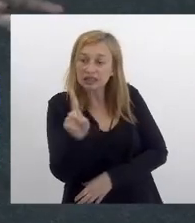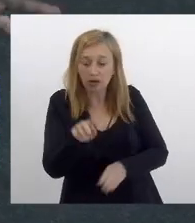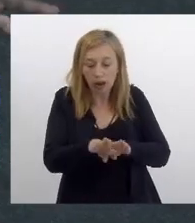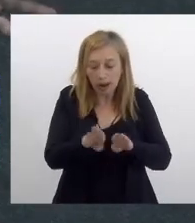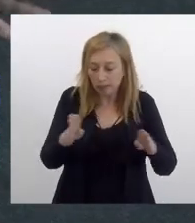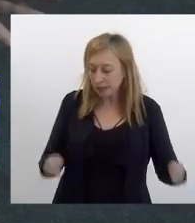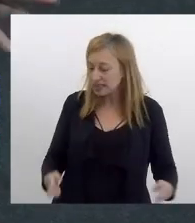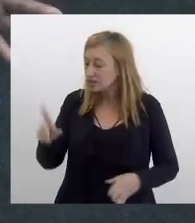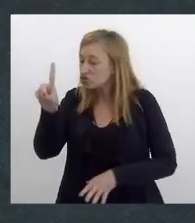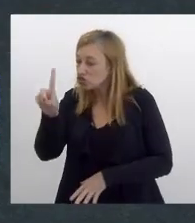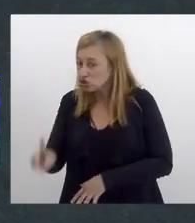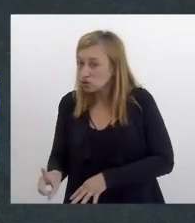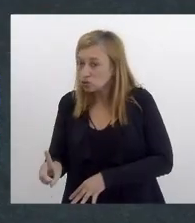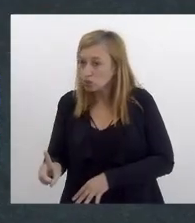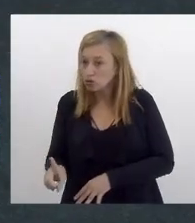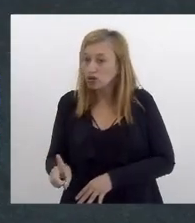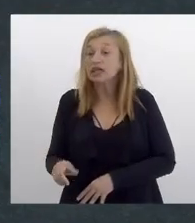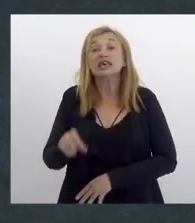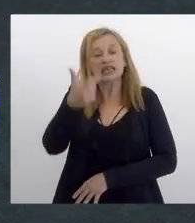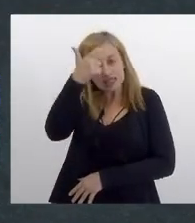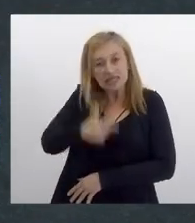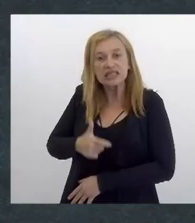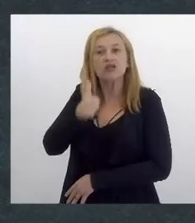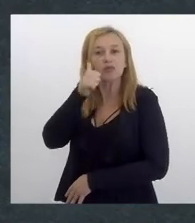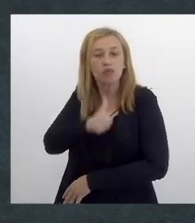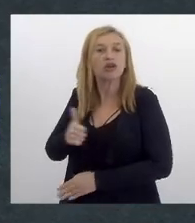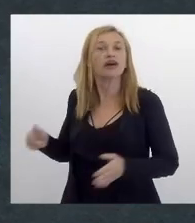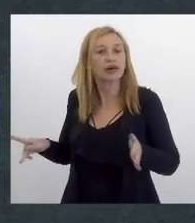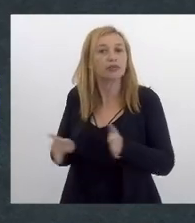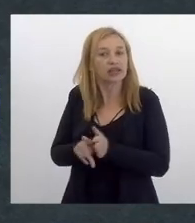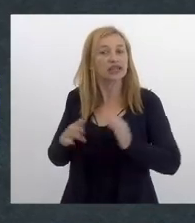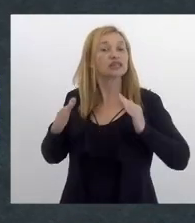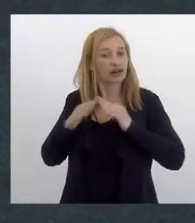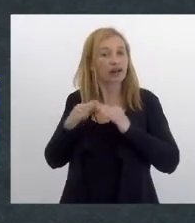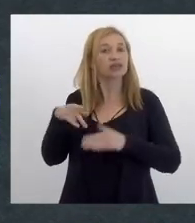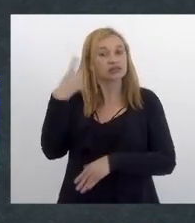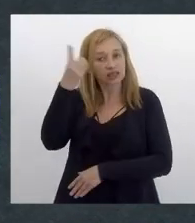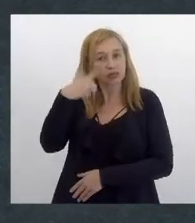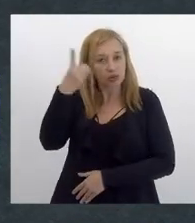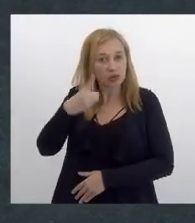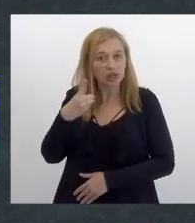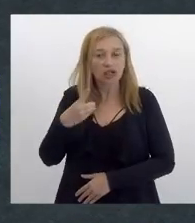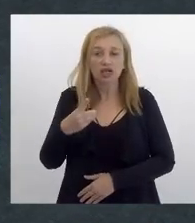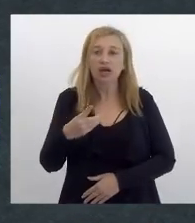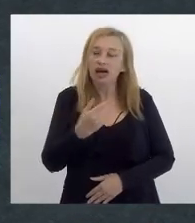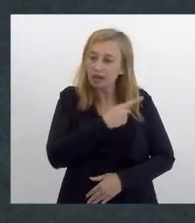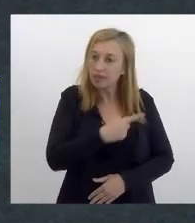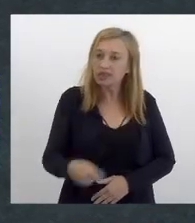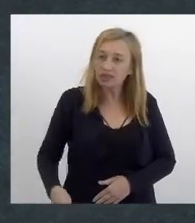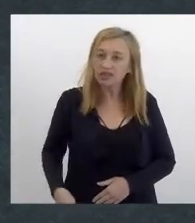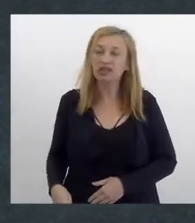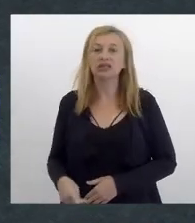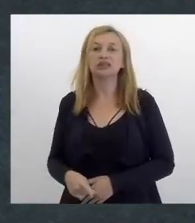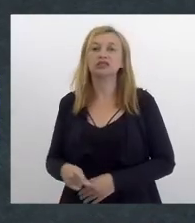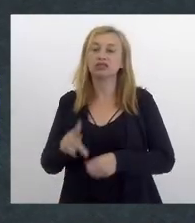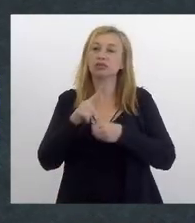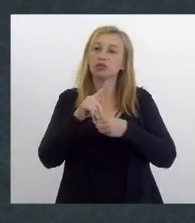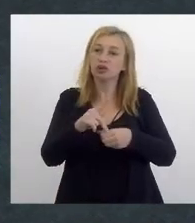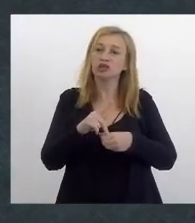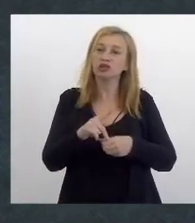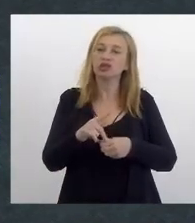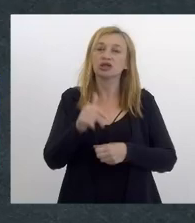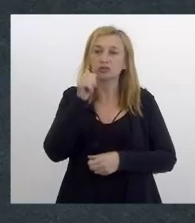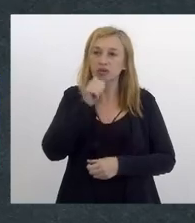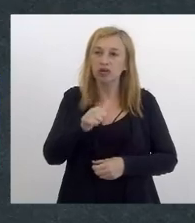diretora e ser uma mulher da casa deputada a presidir essa procuradoria de